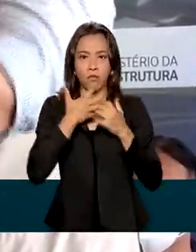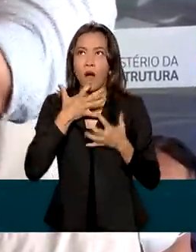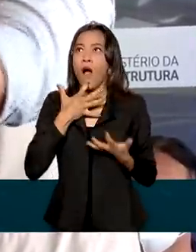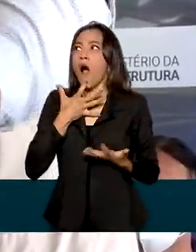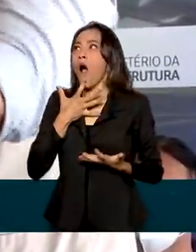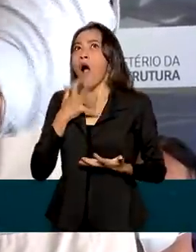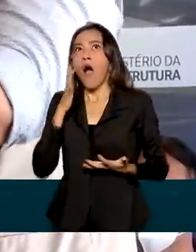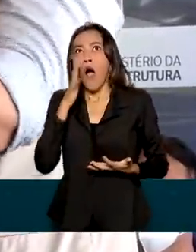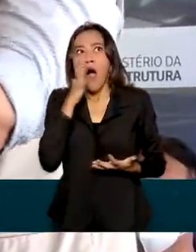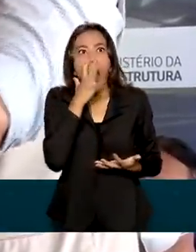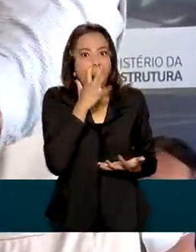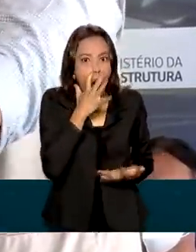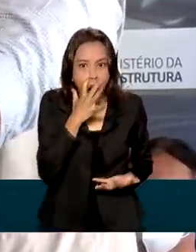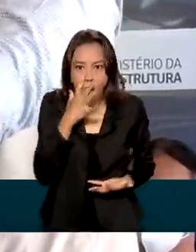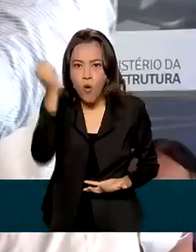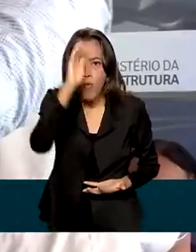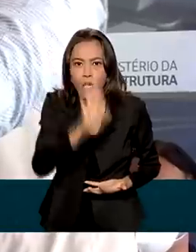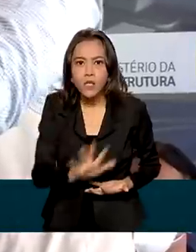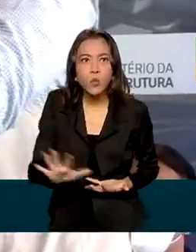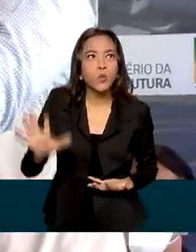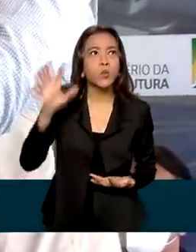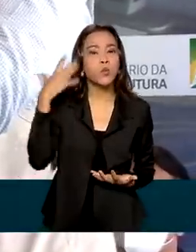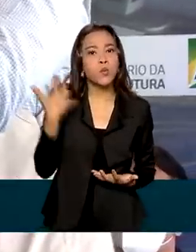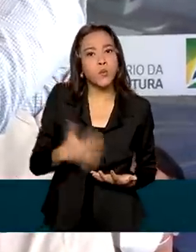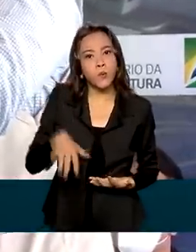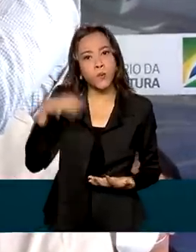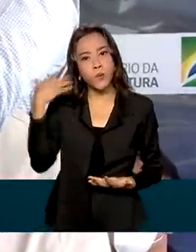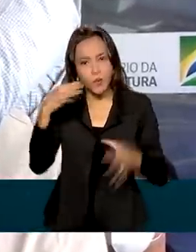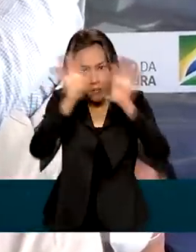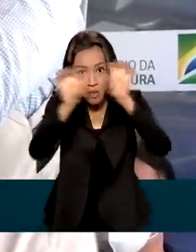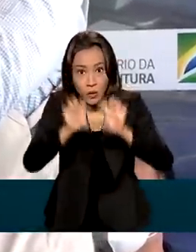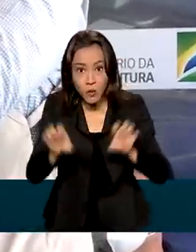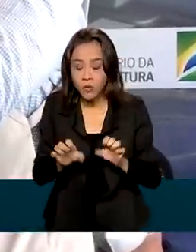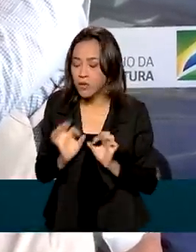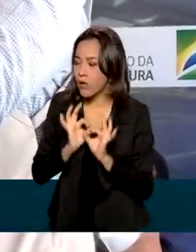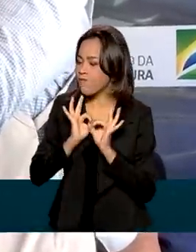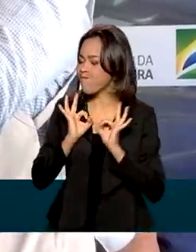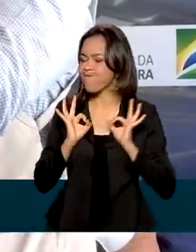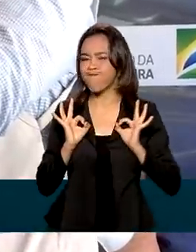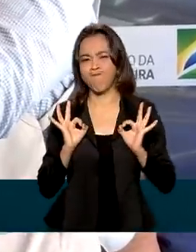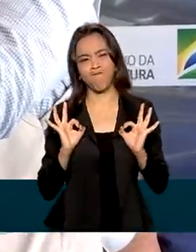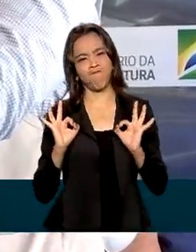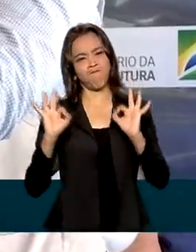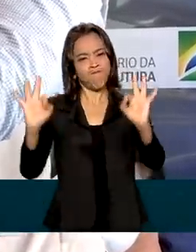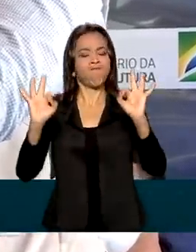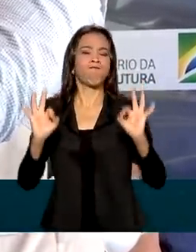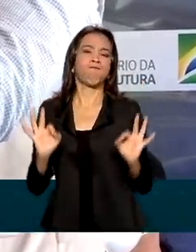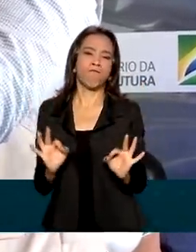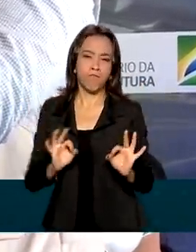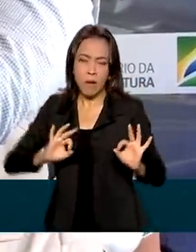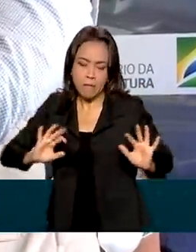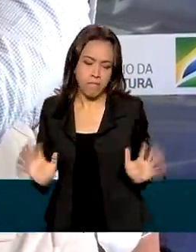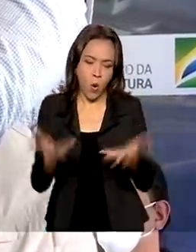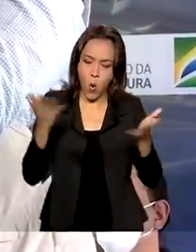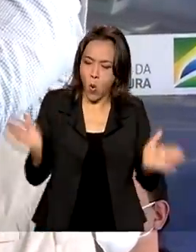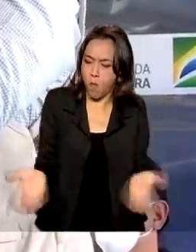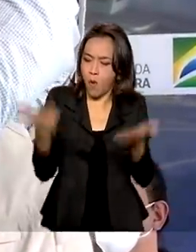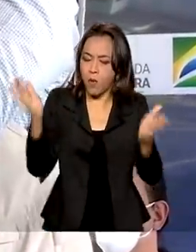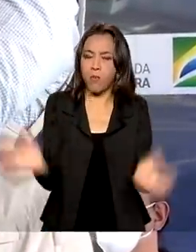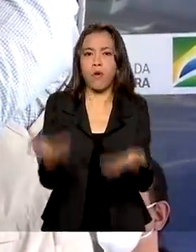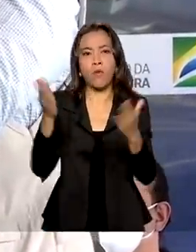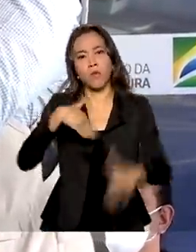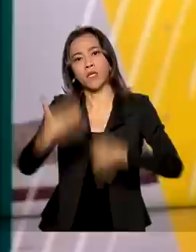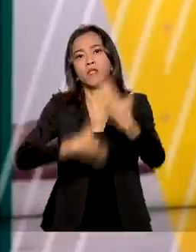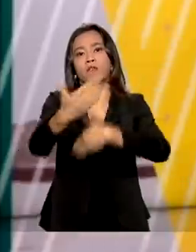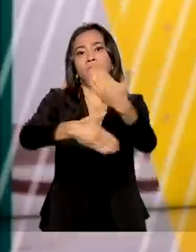vai se transformar num grande canteiro de obras e a infraestrutura vai ser uma alavanca para o aumento da produtividade, para o crescimento e para a